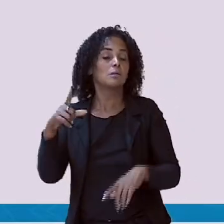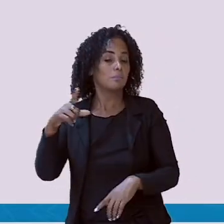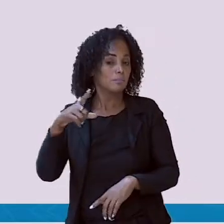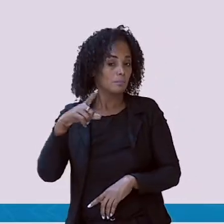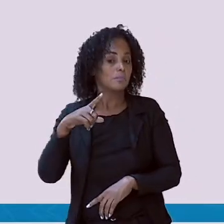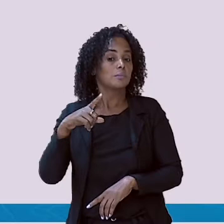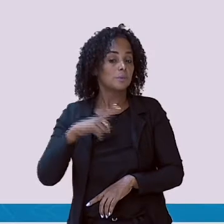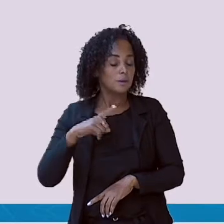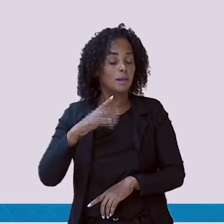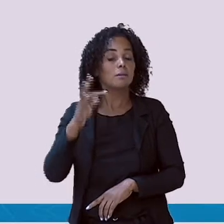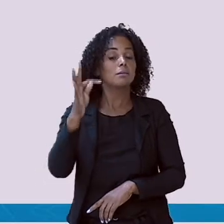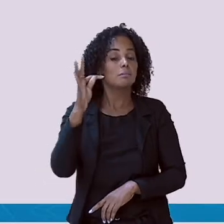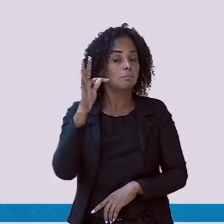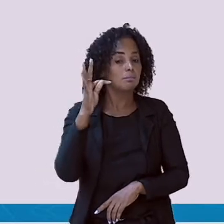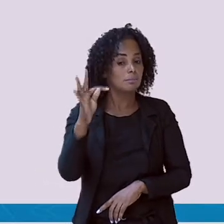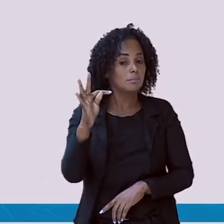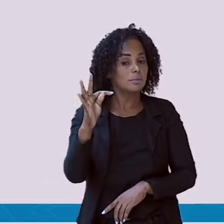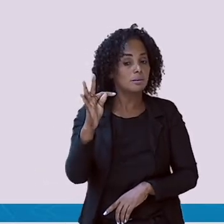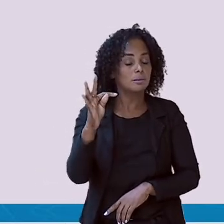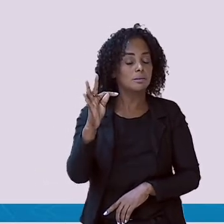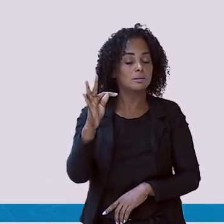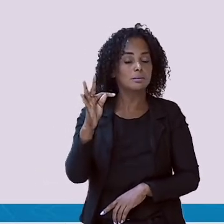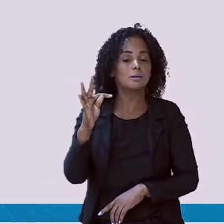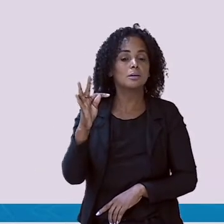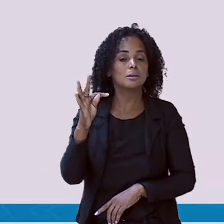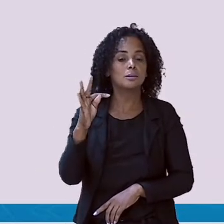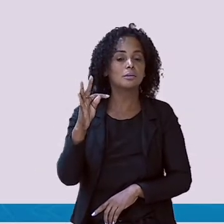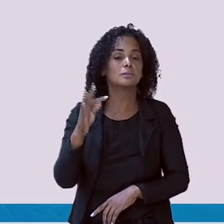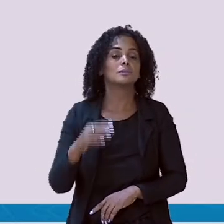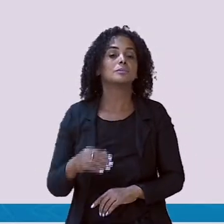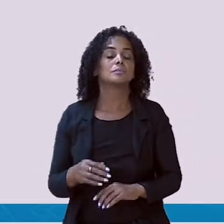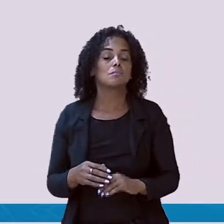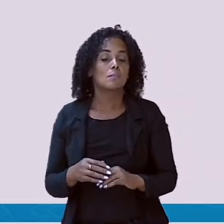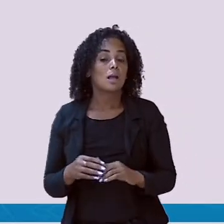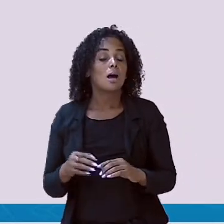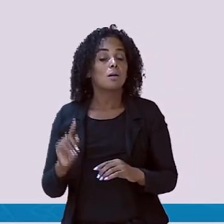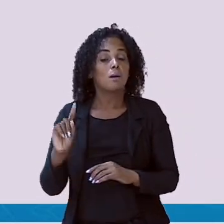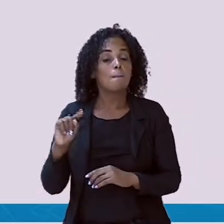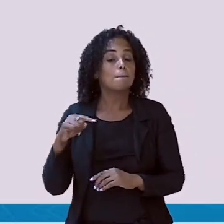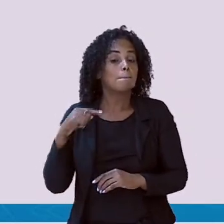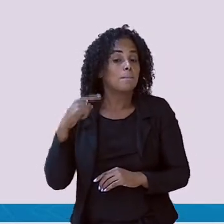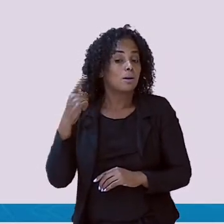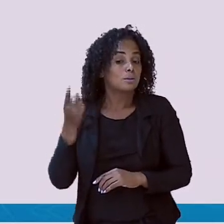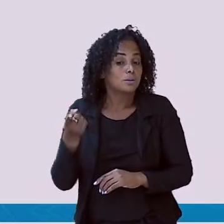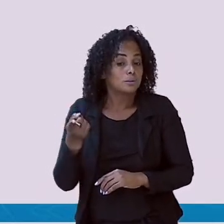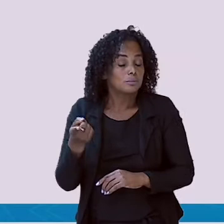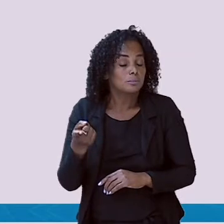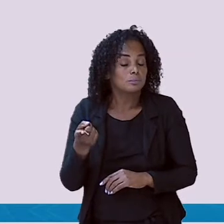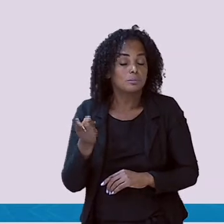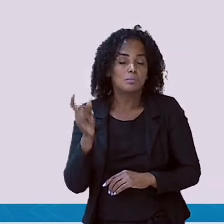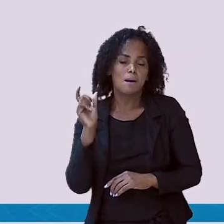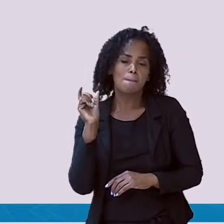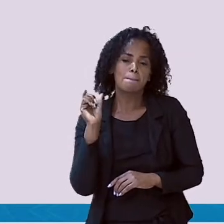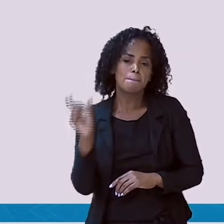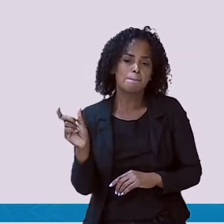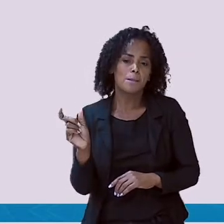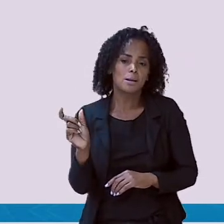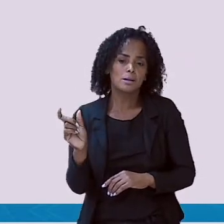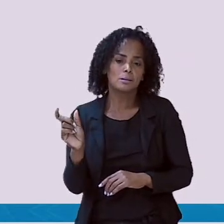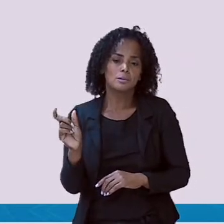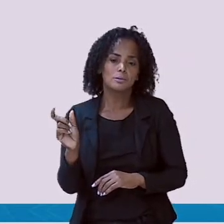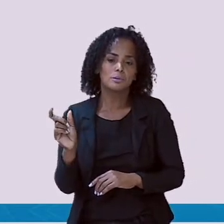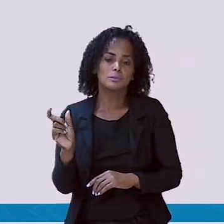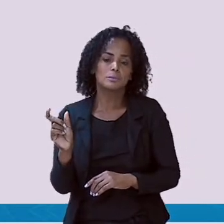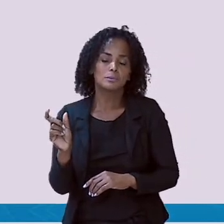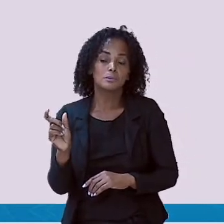Conseguiram identificar o som? Isso mesmo. Então, nós vamos continuar. Agora, nós vamos